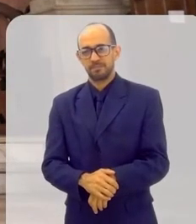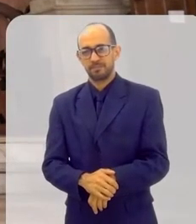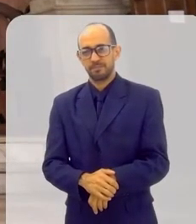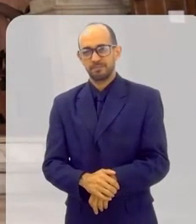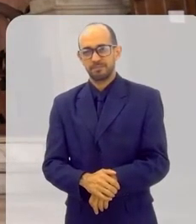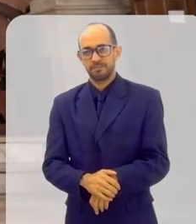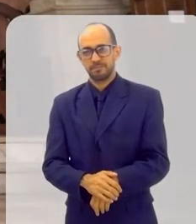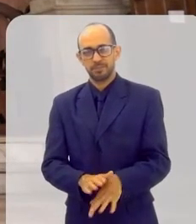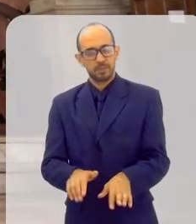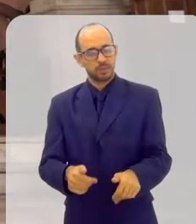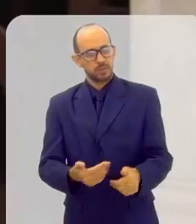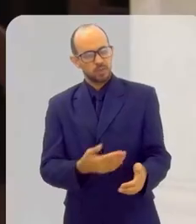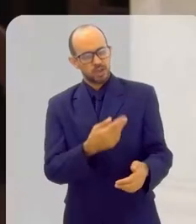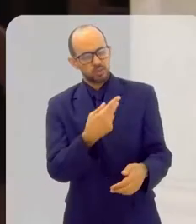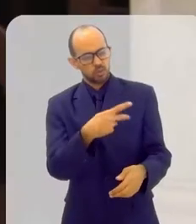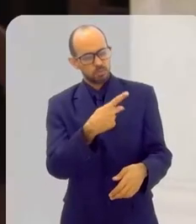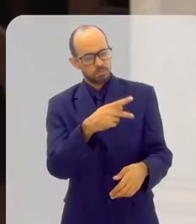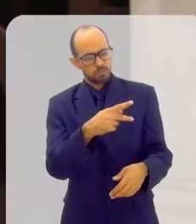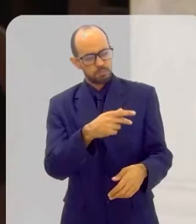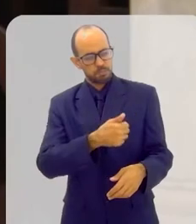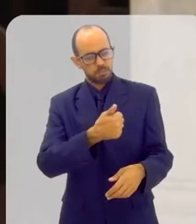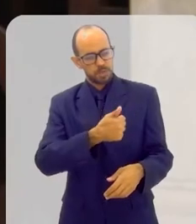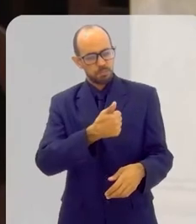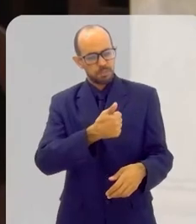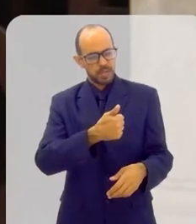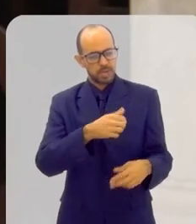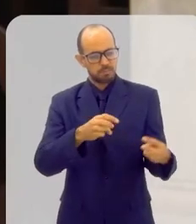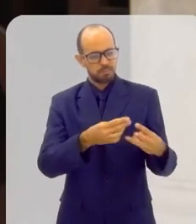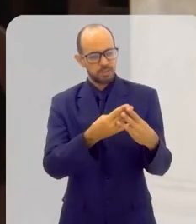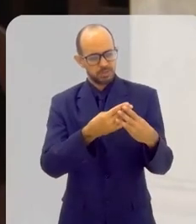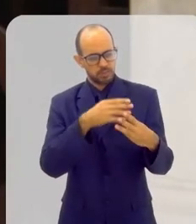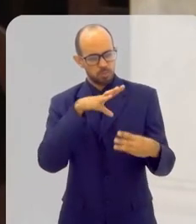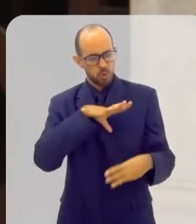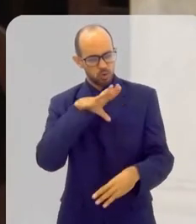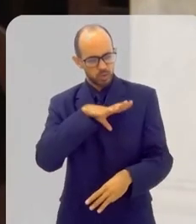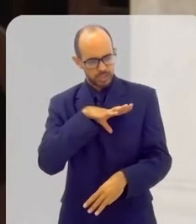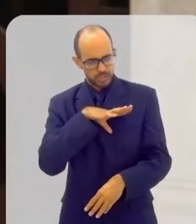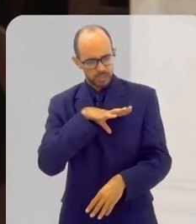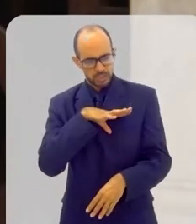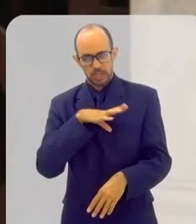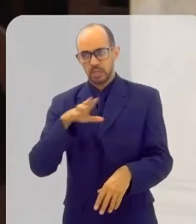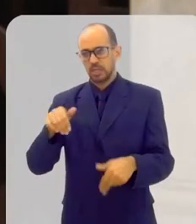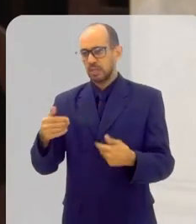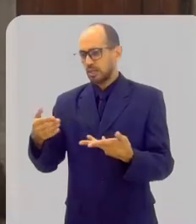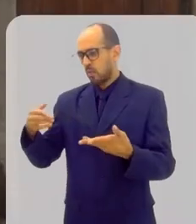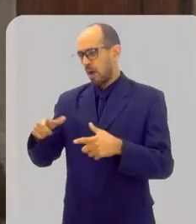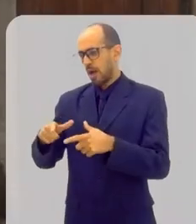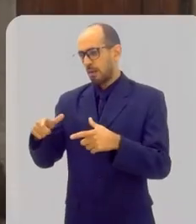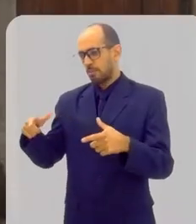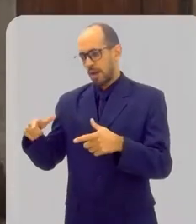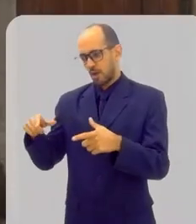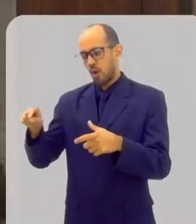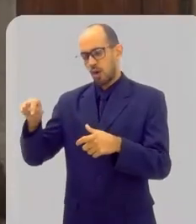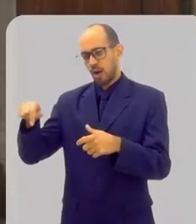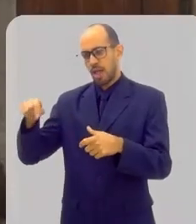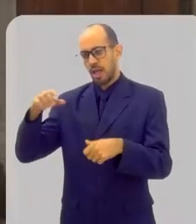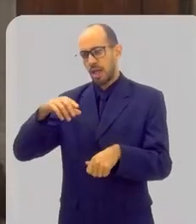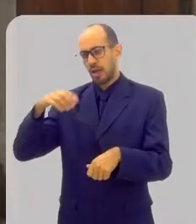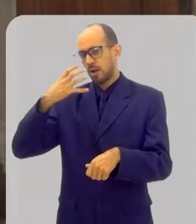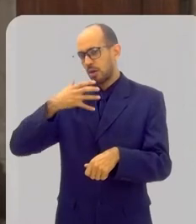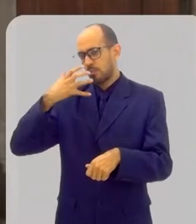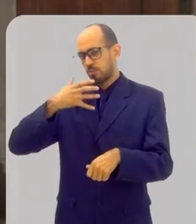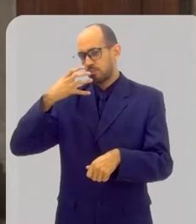A sua primeira missa foi rezada em português ou em...? Como nós fazemos aqui. A maior parte